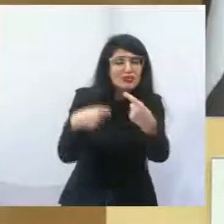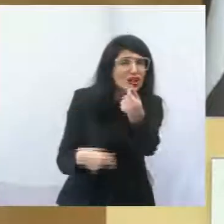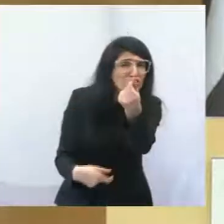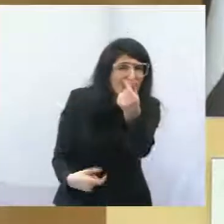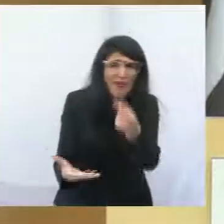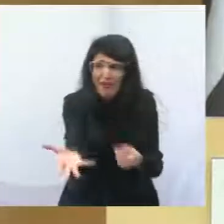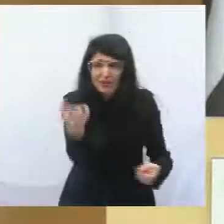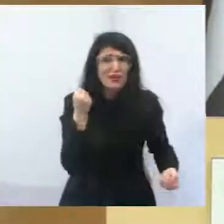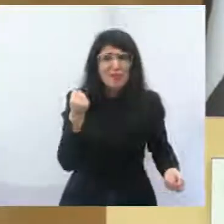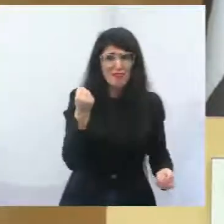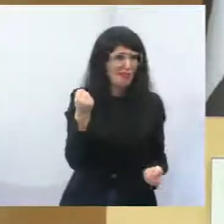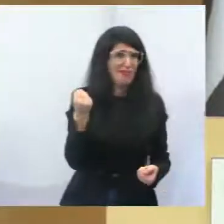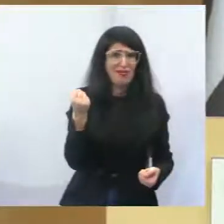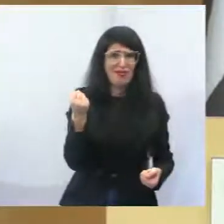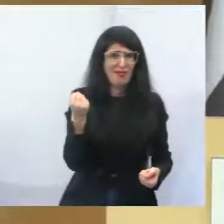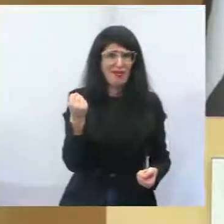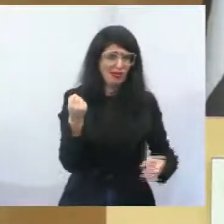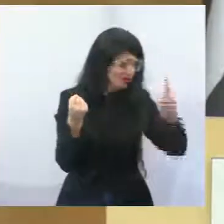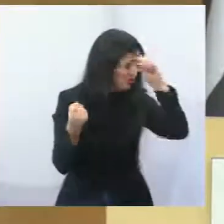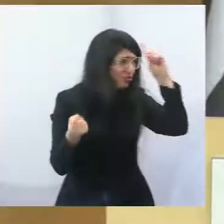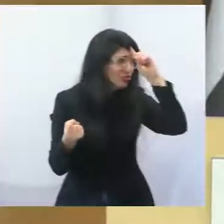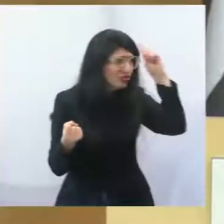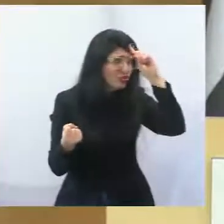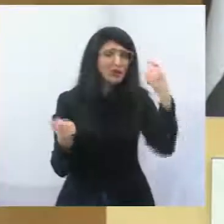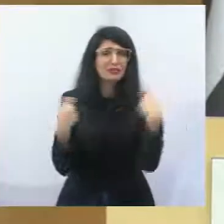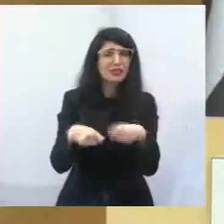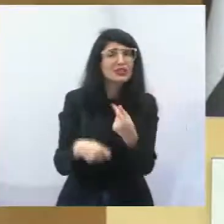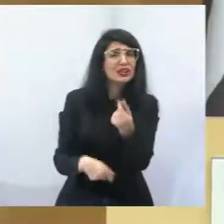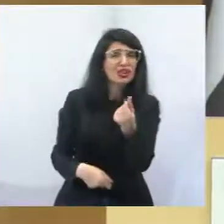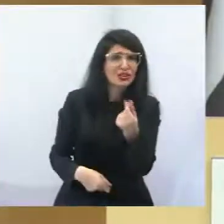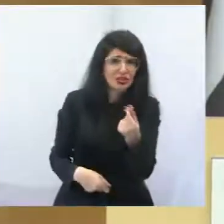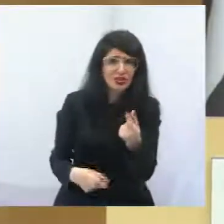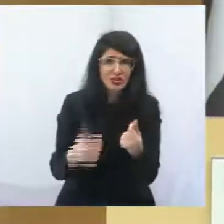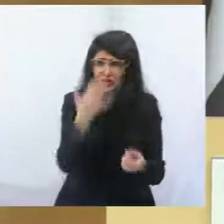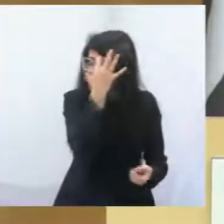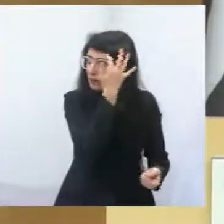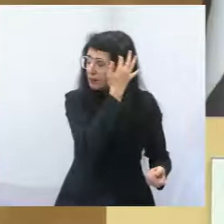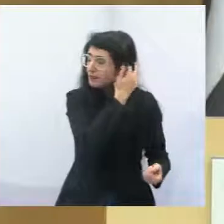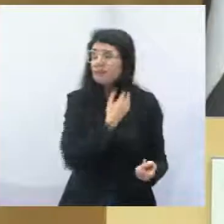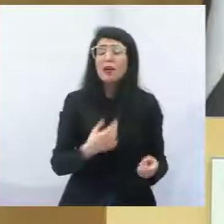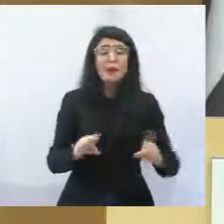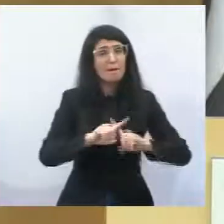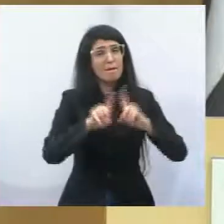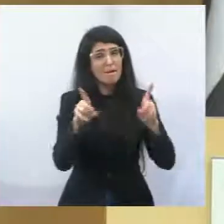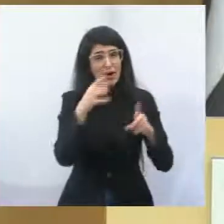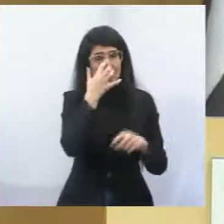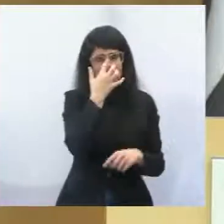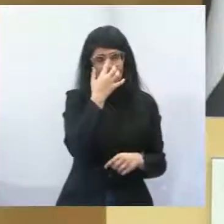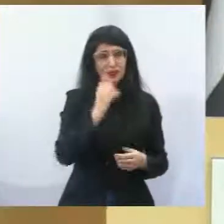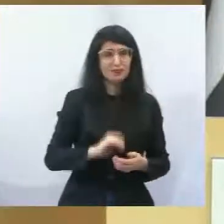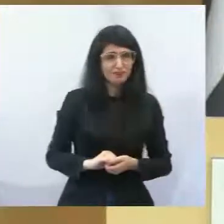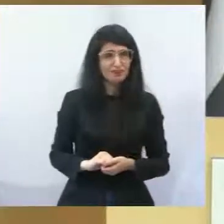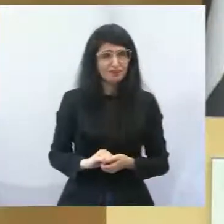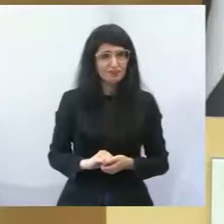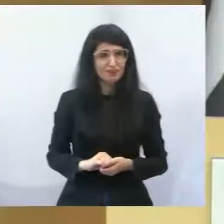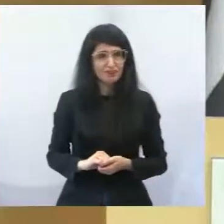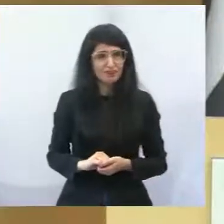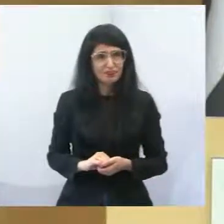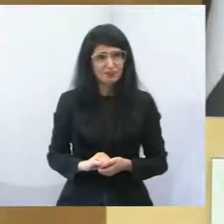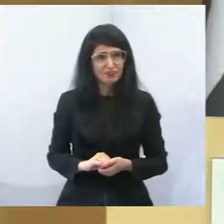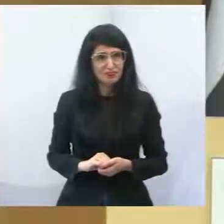de ganhar o seu pão todo dia, levar para casa e ao mesmo tempo ainda se preocupar em